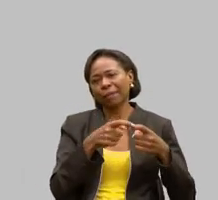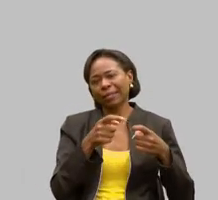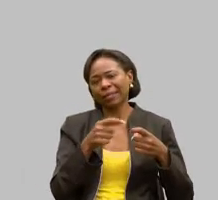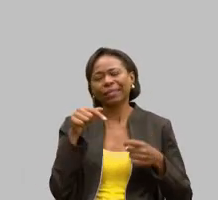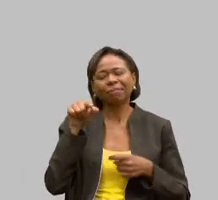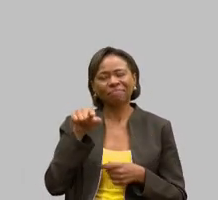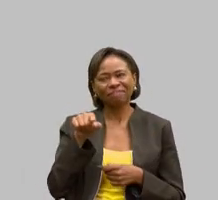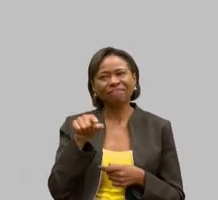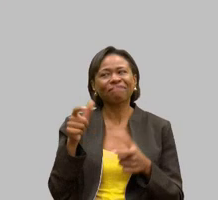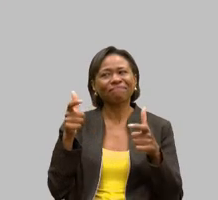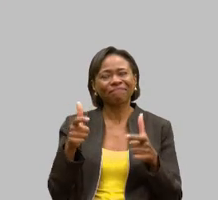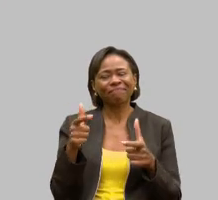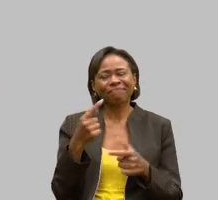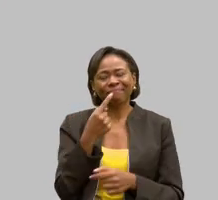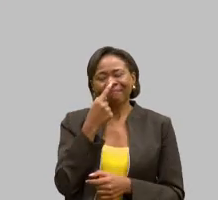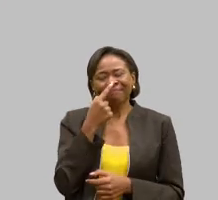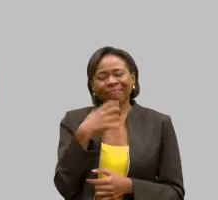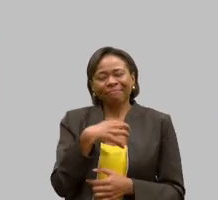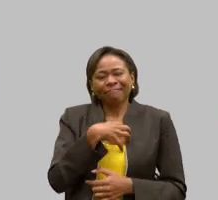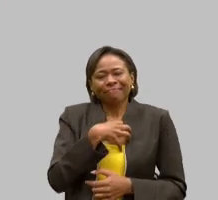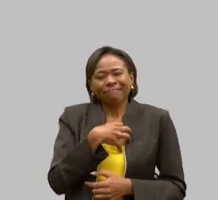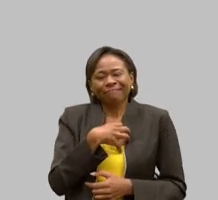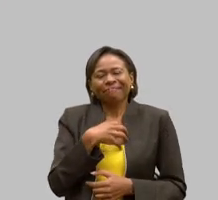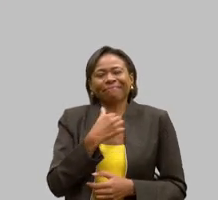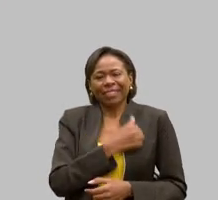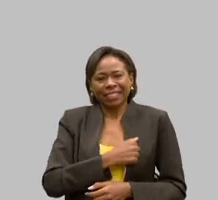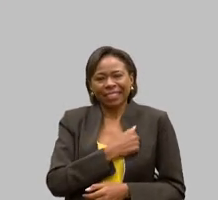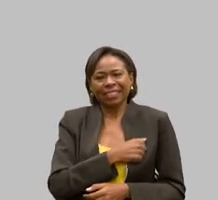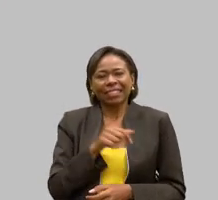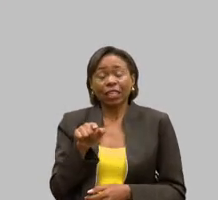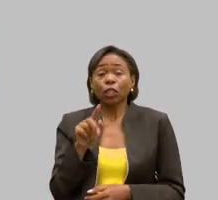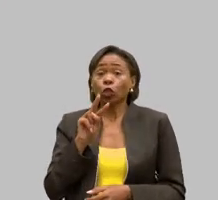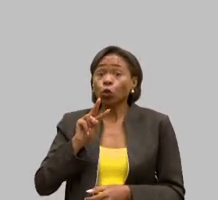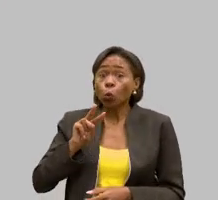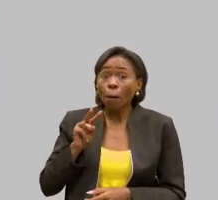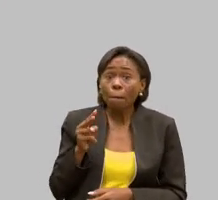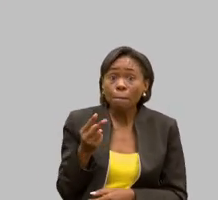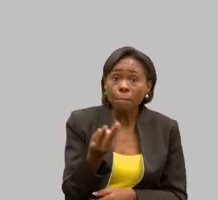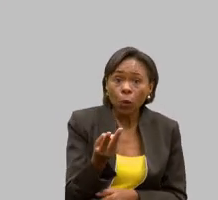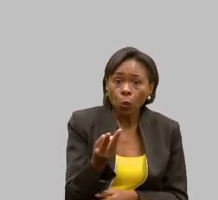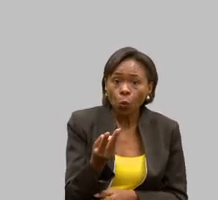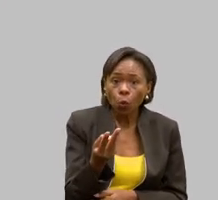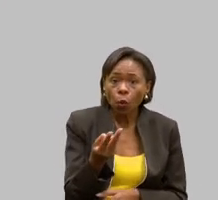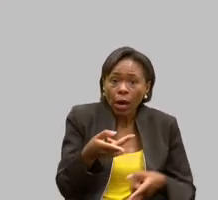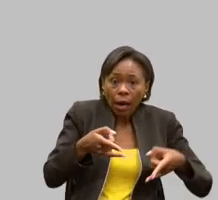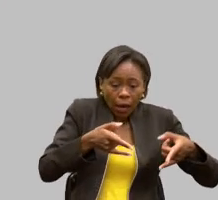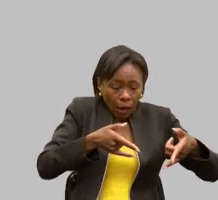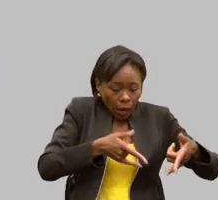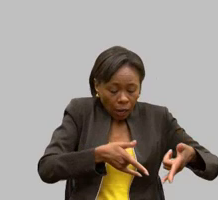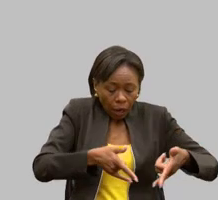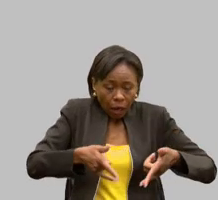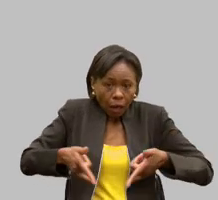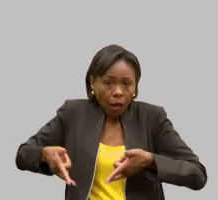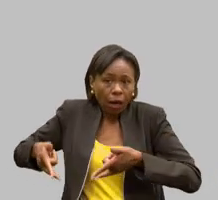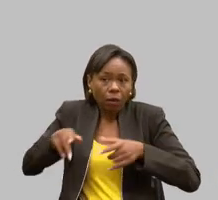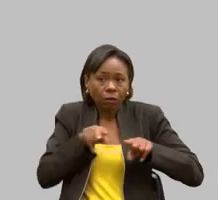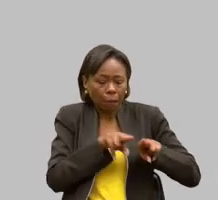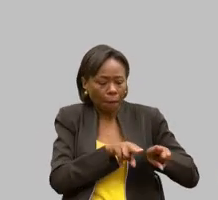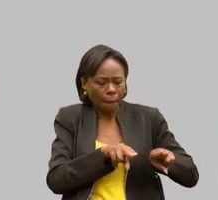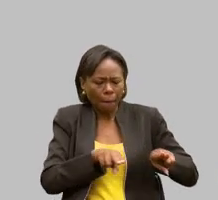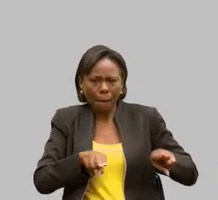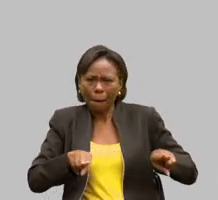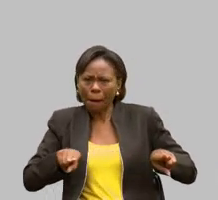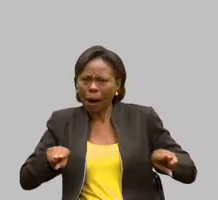trabalhei, que um lugar realmente muito bacana. São 2 mil leitos, então é muito grande o hospital,